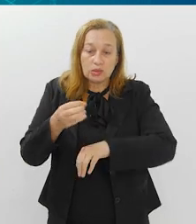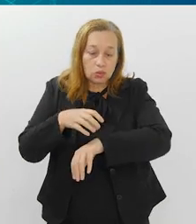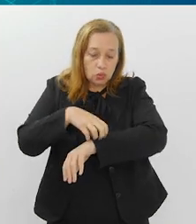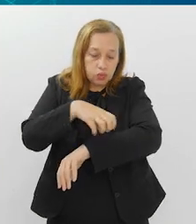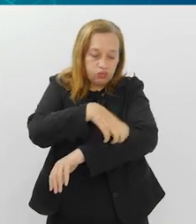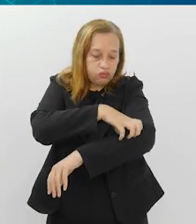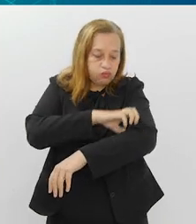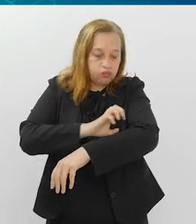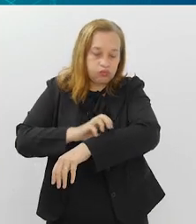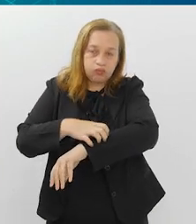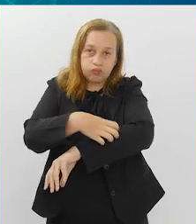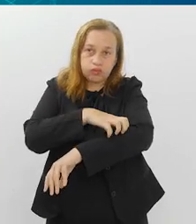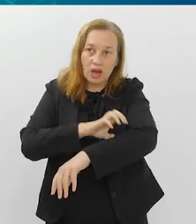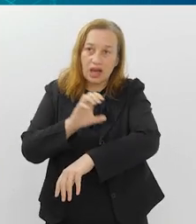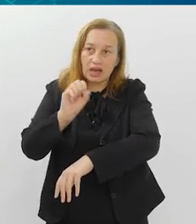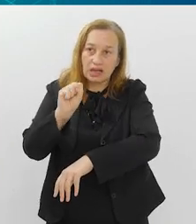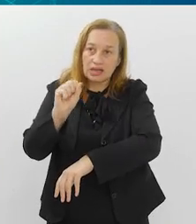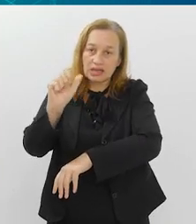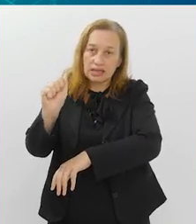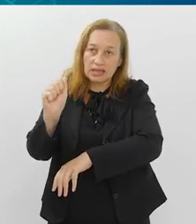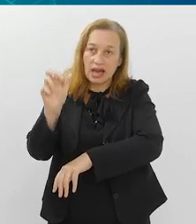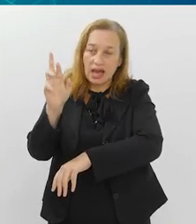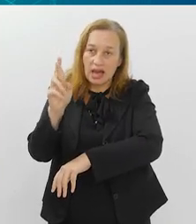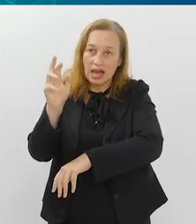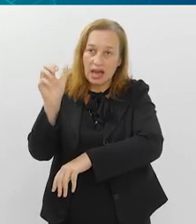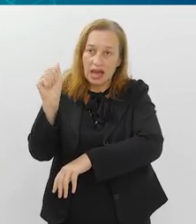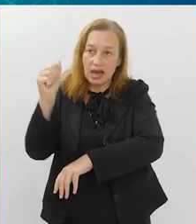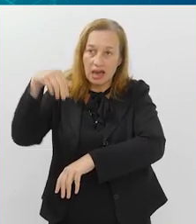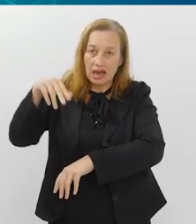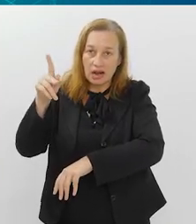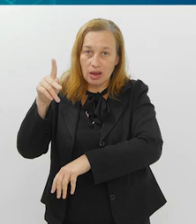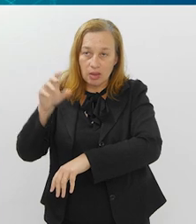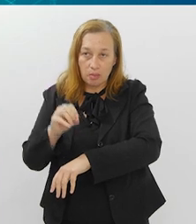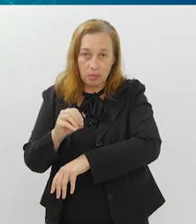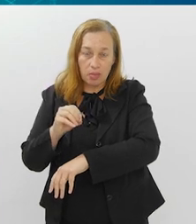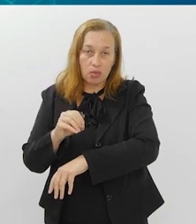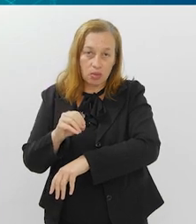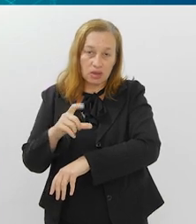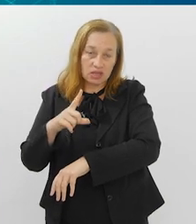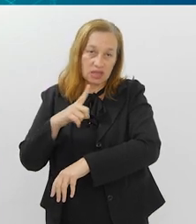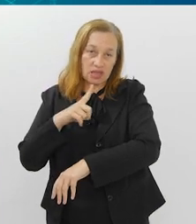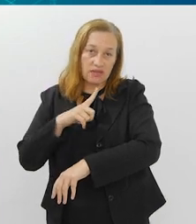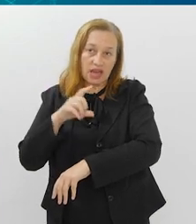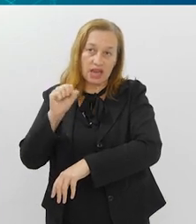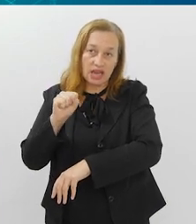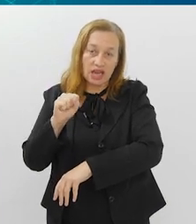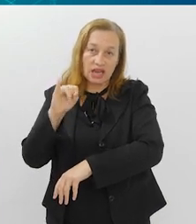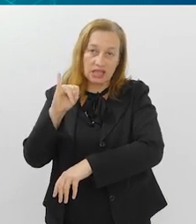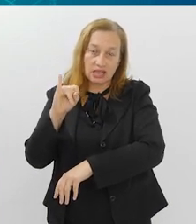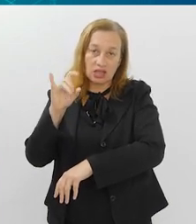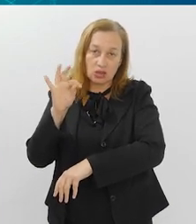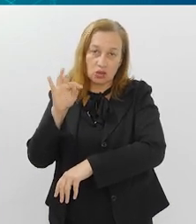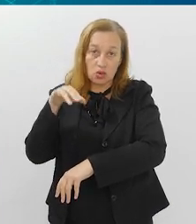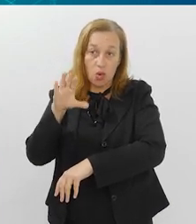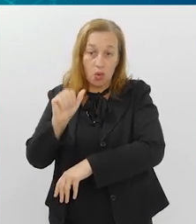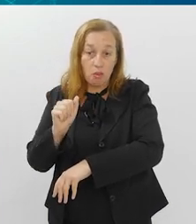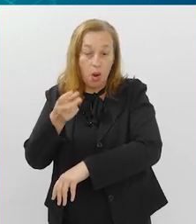de sarampo, se tiver sintoma, ele seja identificado. E o que